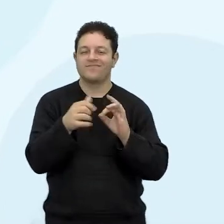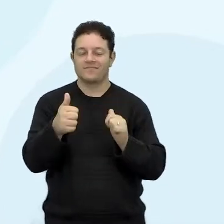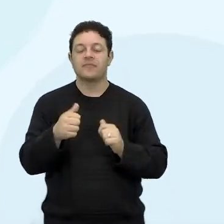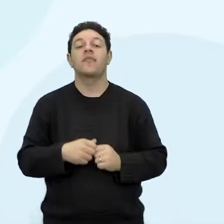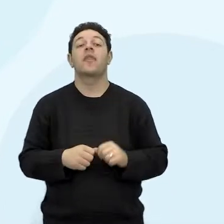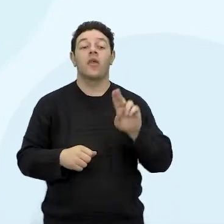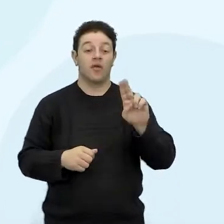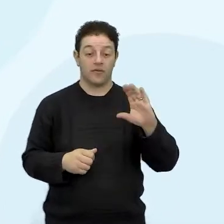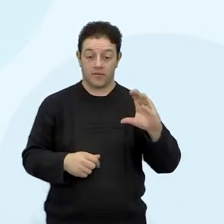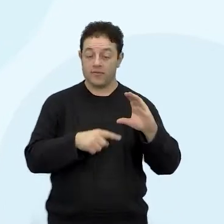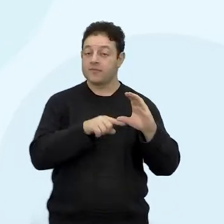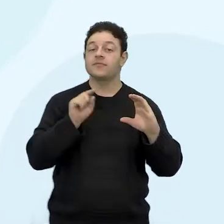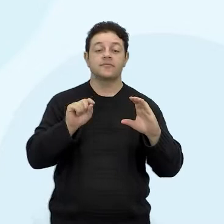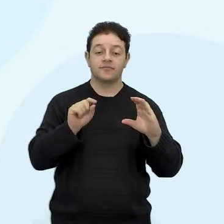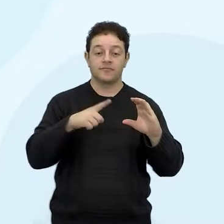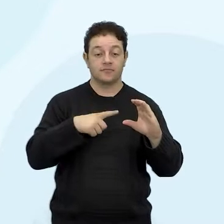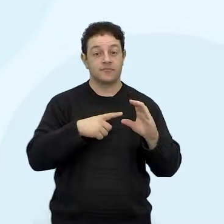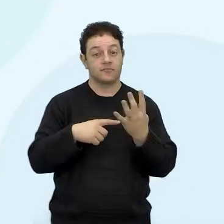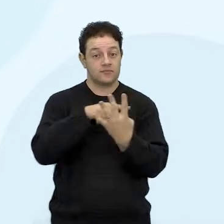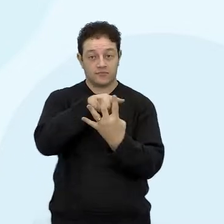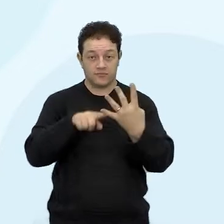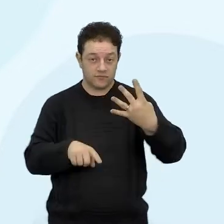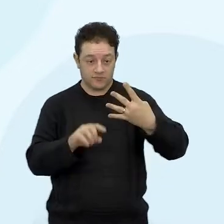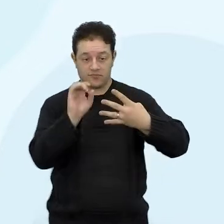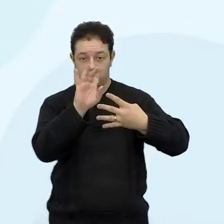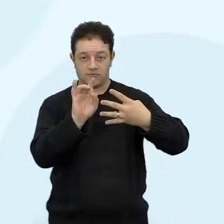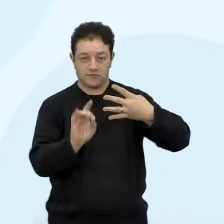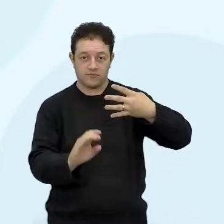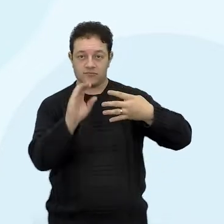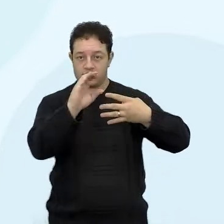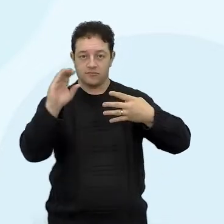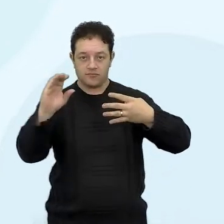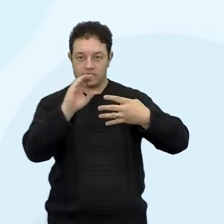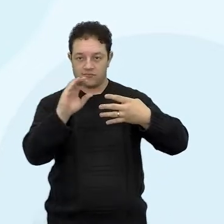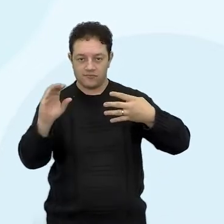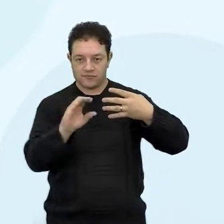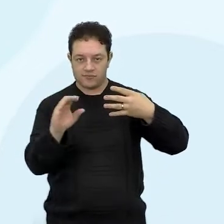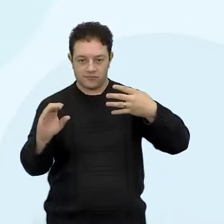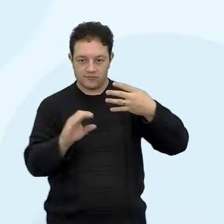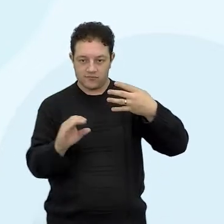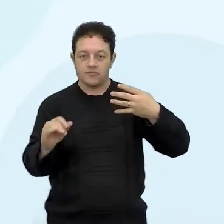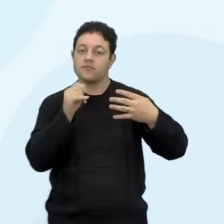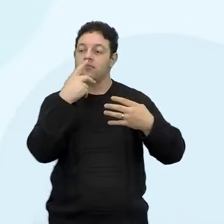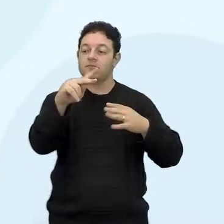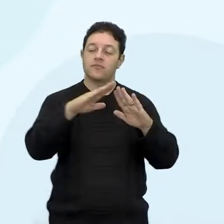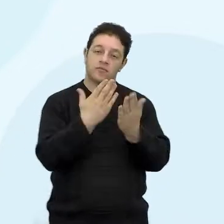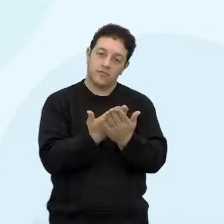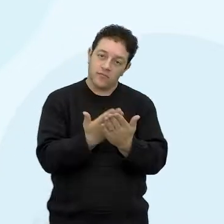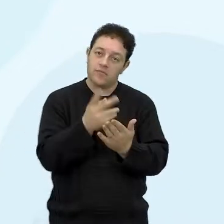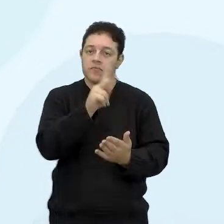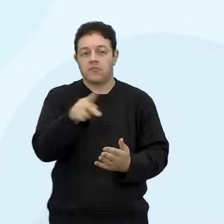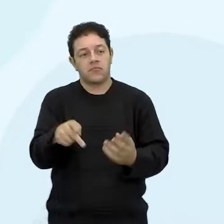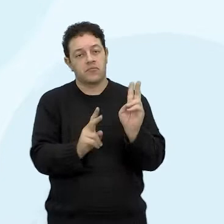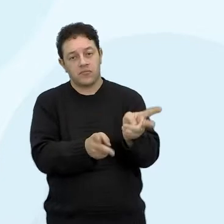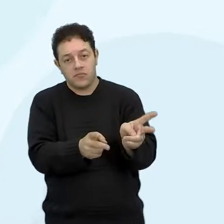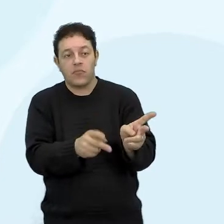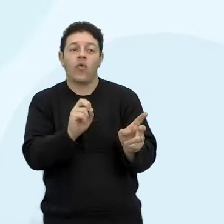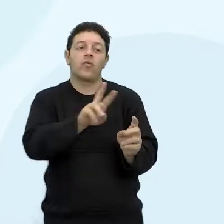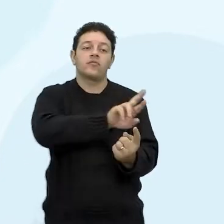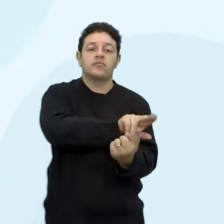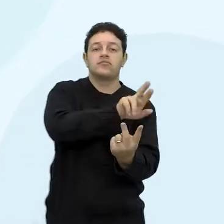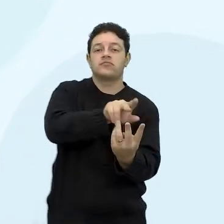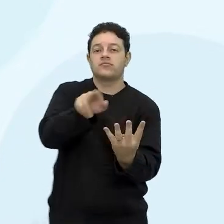essa UC, ela tem 4 componentes curriculares aí, e aí na escola de vocês pode ser o mesmo professor ou professores